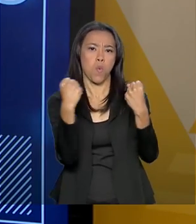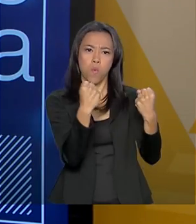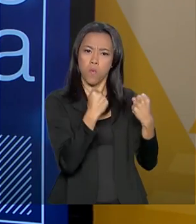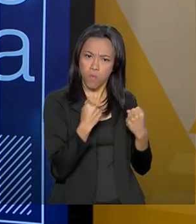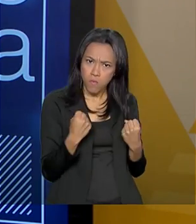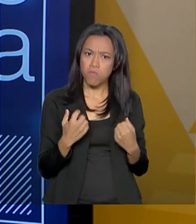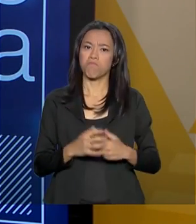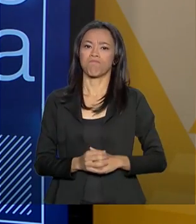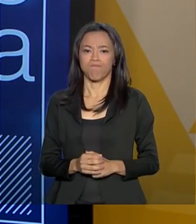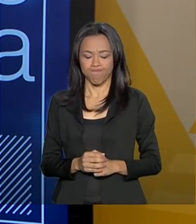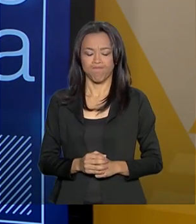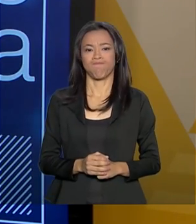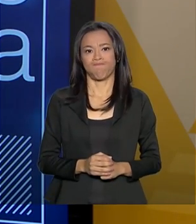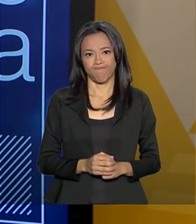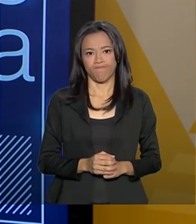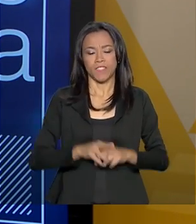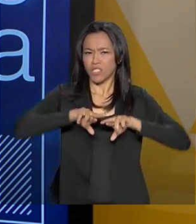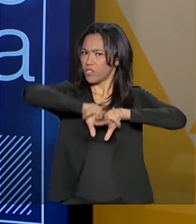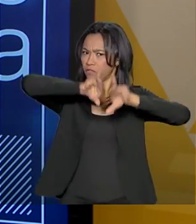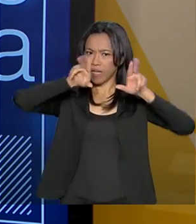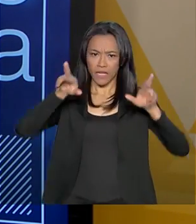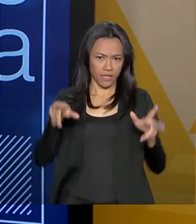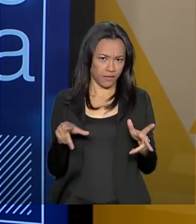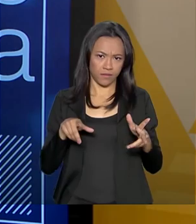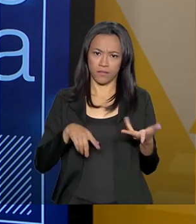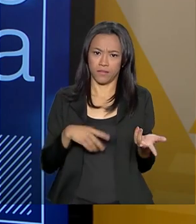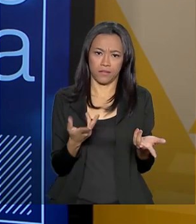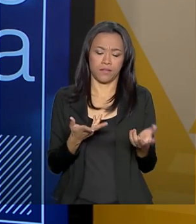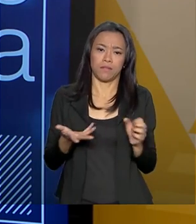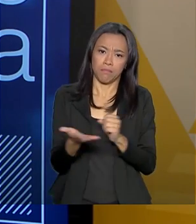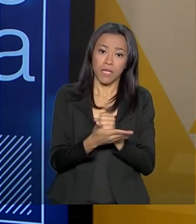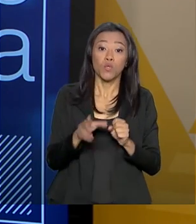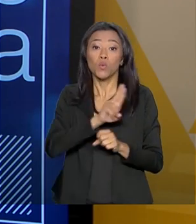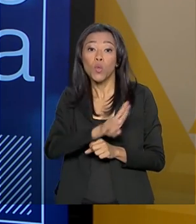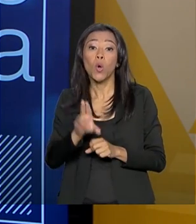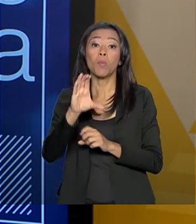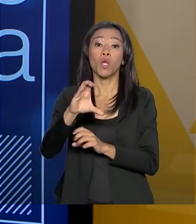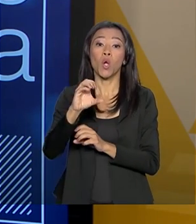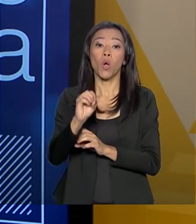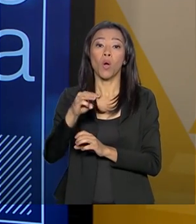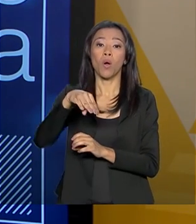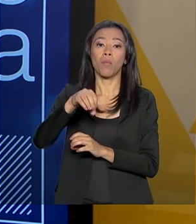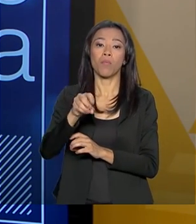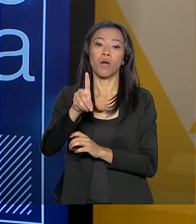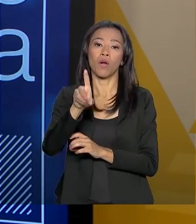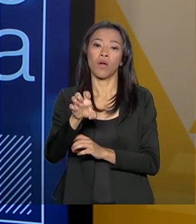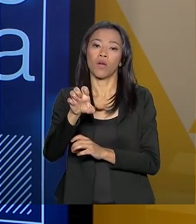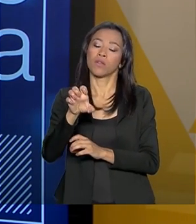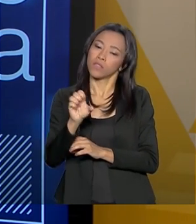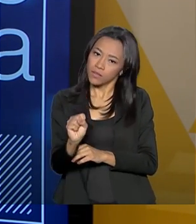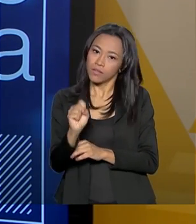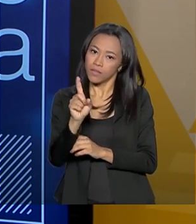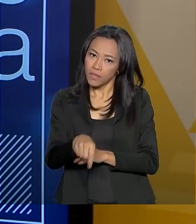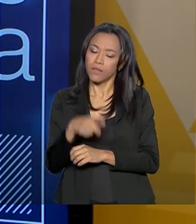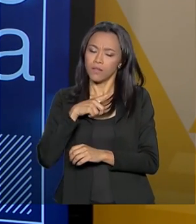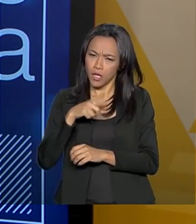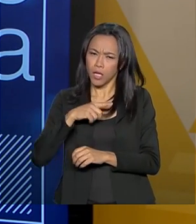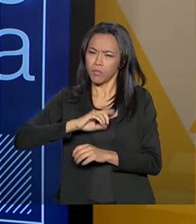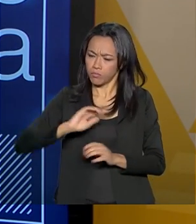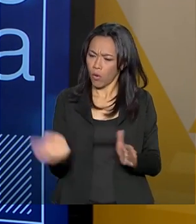produtos básicos, as chamadas commodities e produzimos de maneira sustentável,